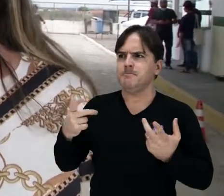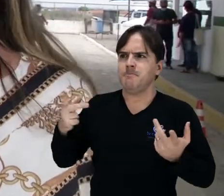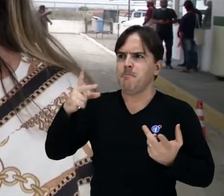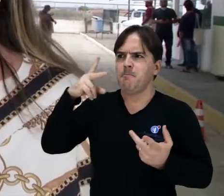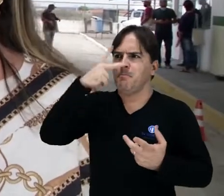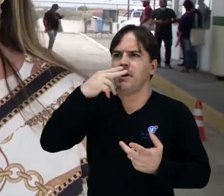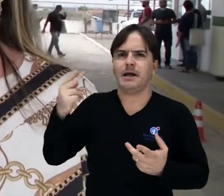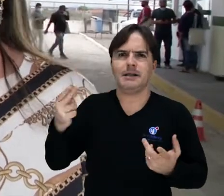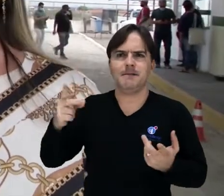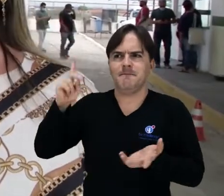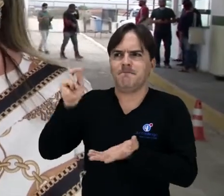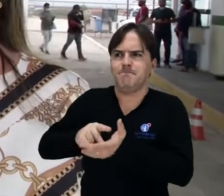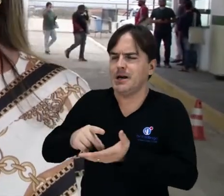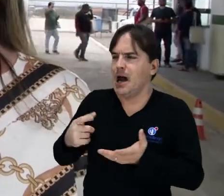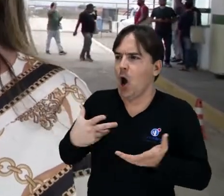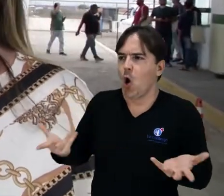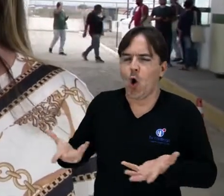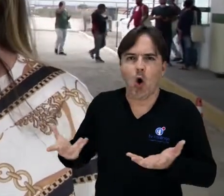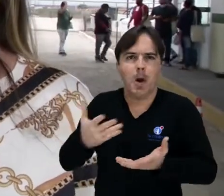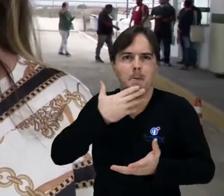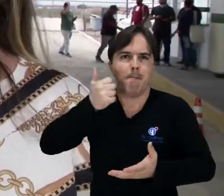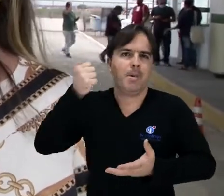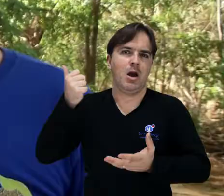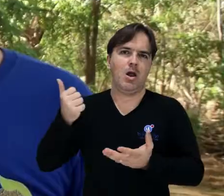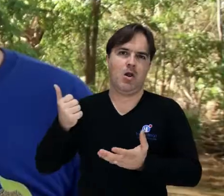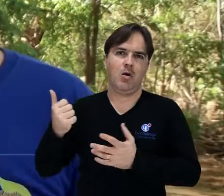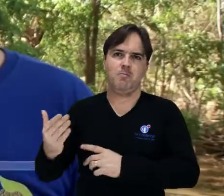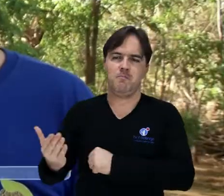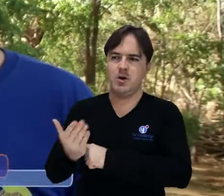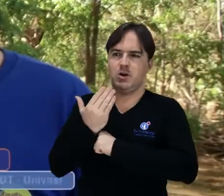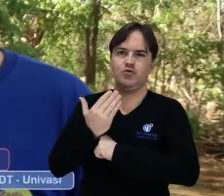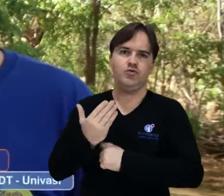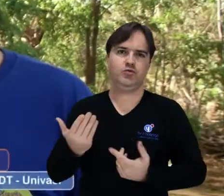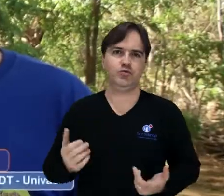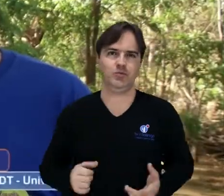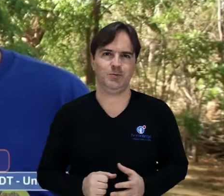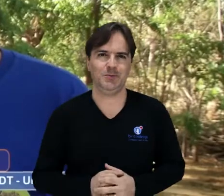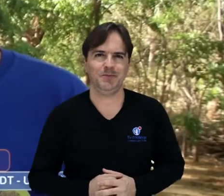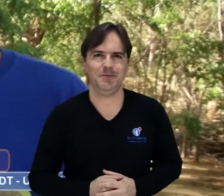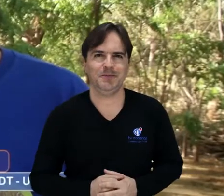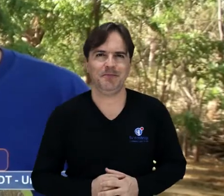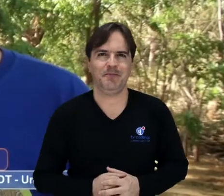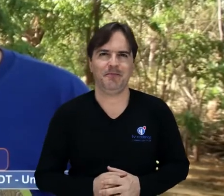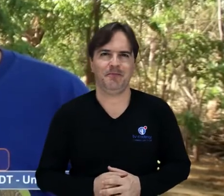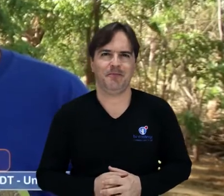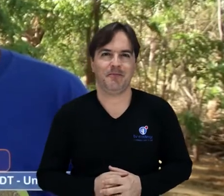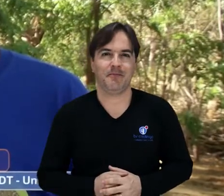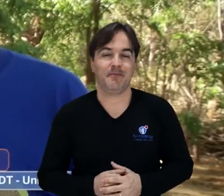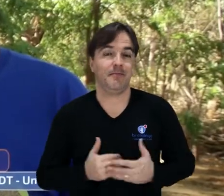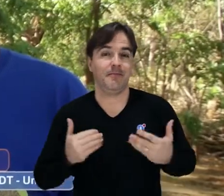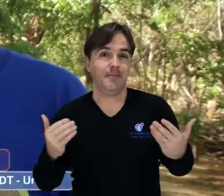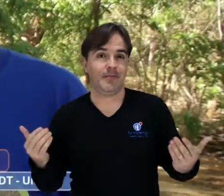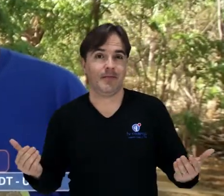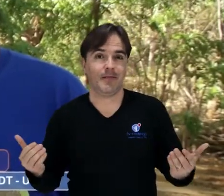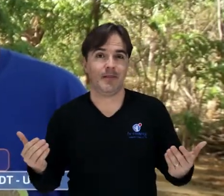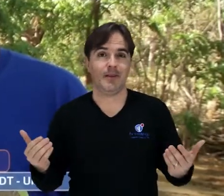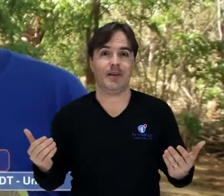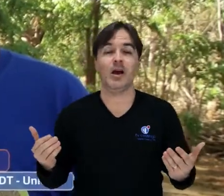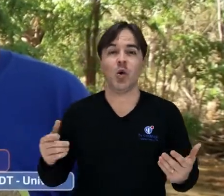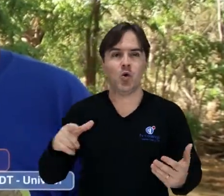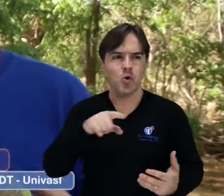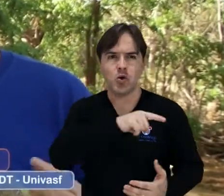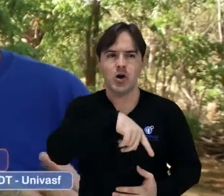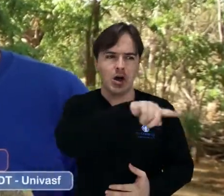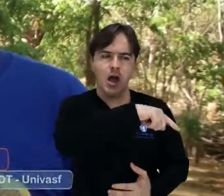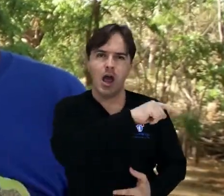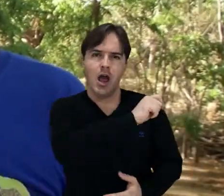vivência que acrescenta bastante ao curso. Vejo nos olhos, no falar, no dizer deles que eles estão gostando